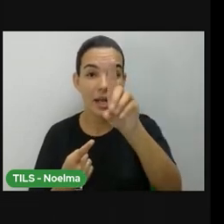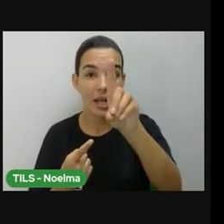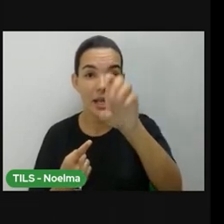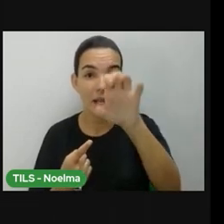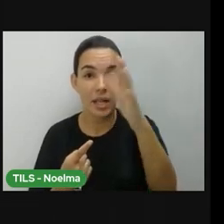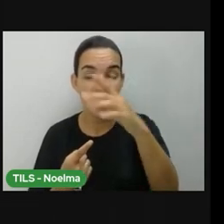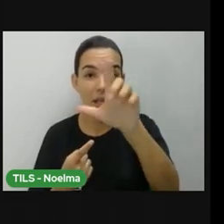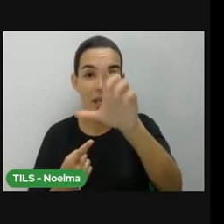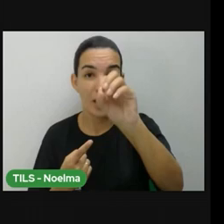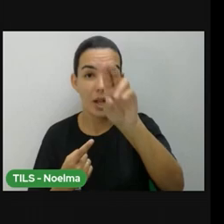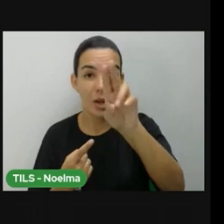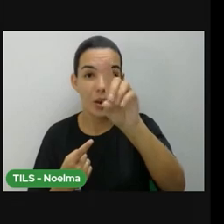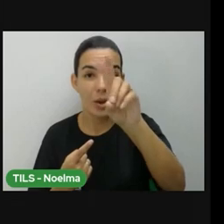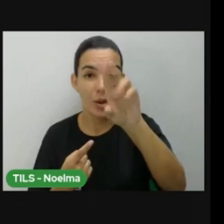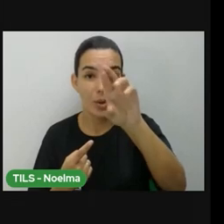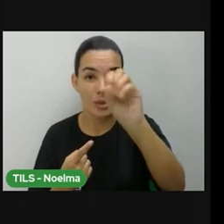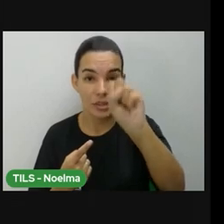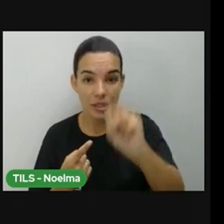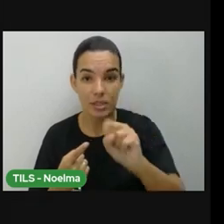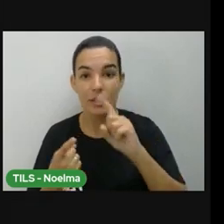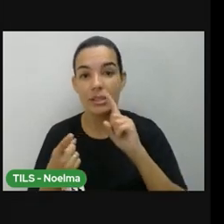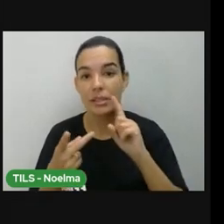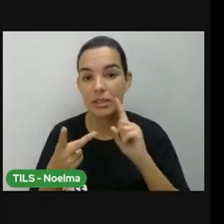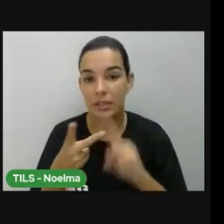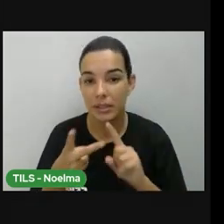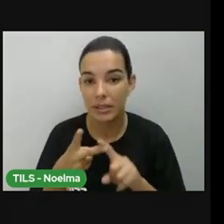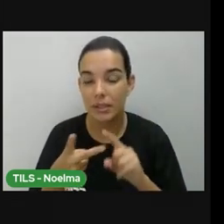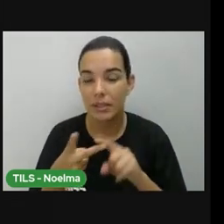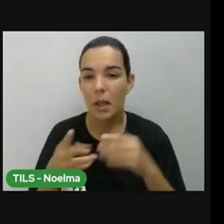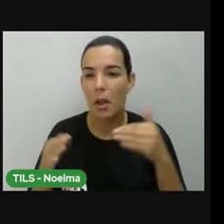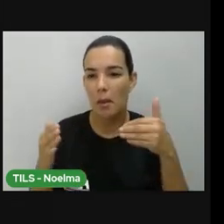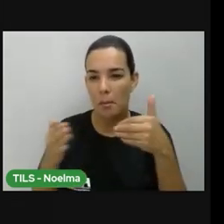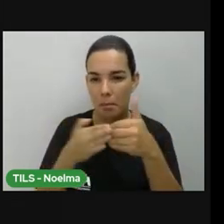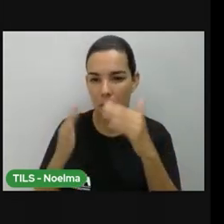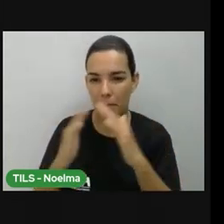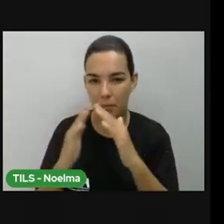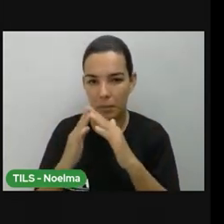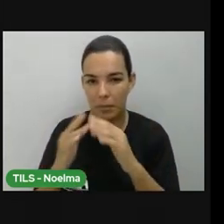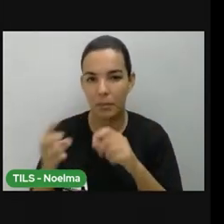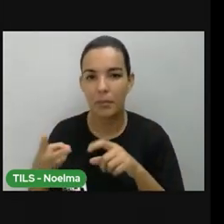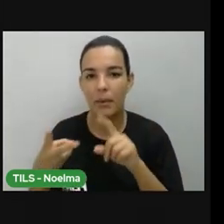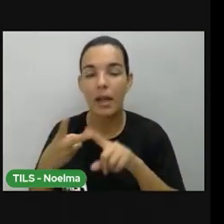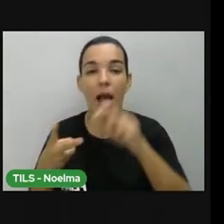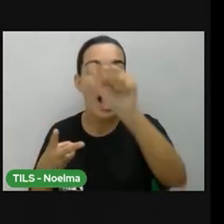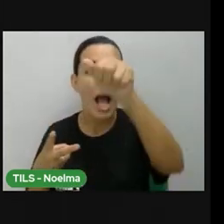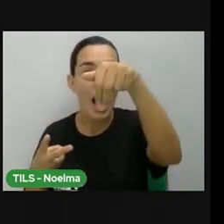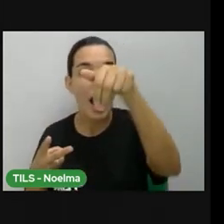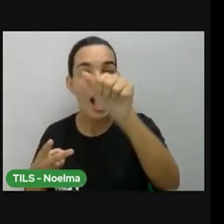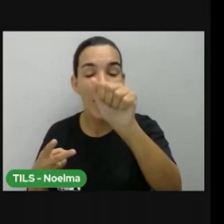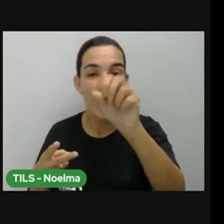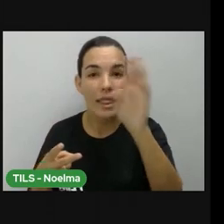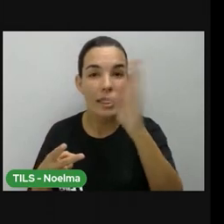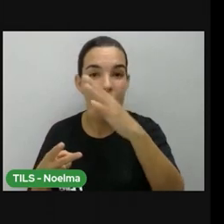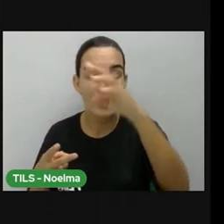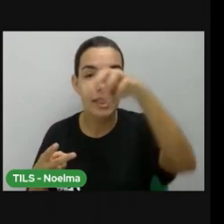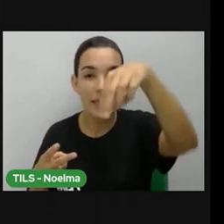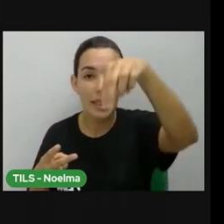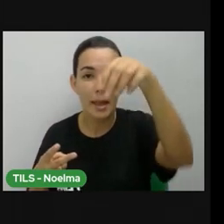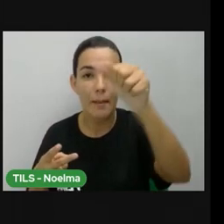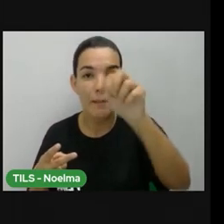fundadoras, até hoje, a consideração, se mora no São José, mas considera, Ana Maria, também, que